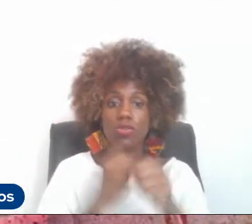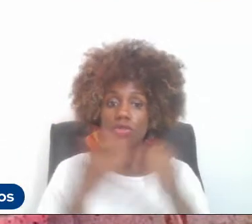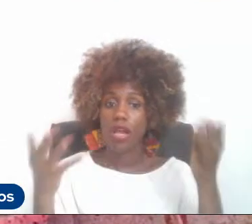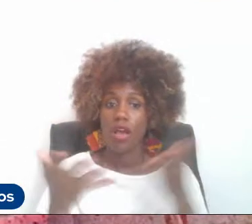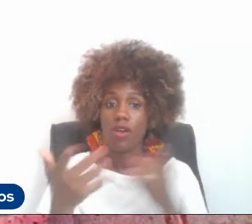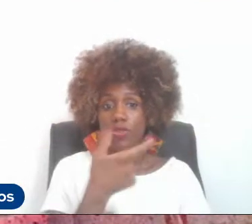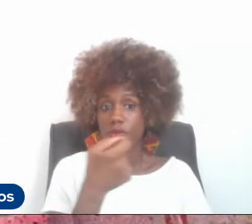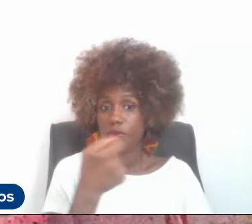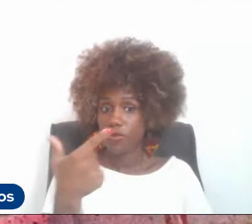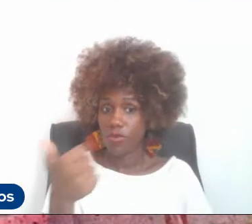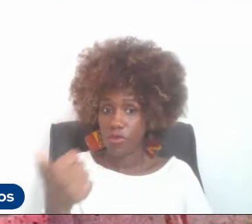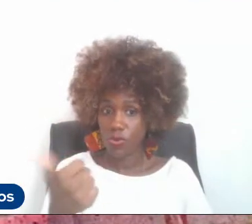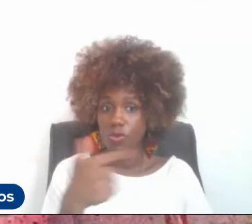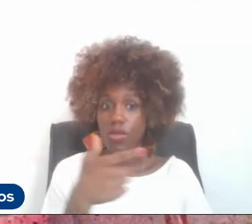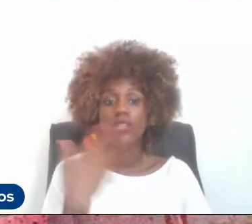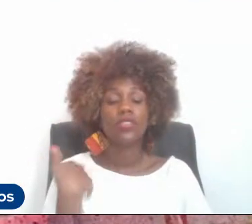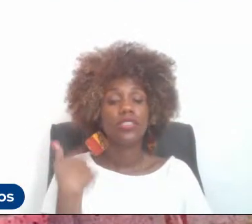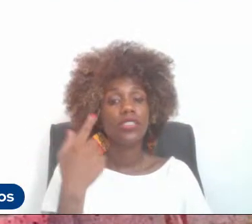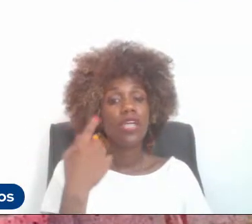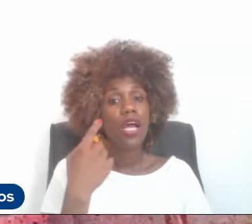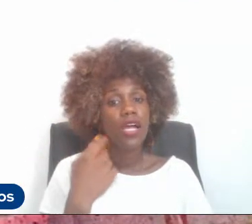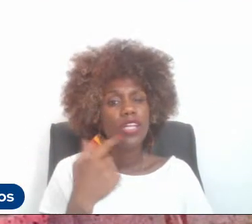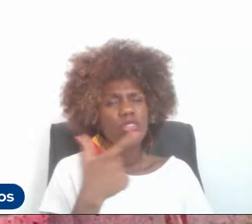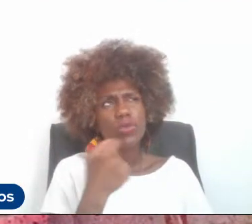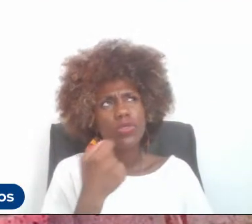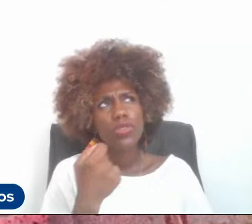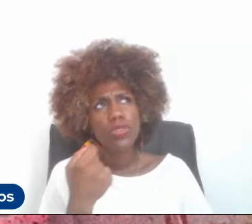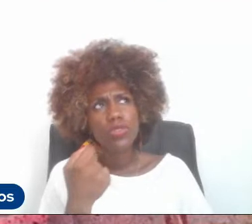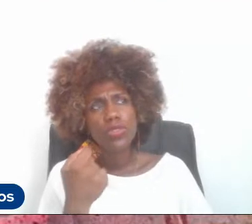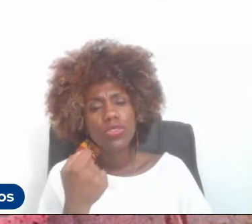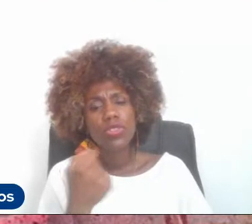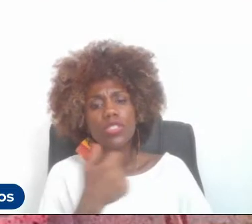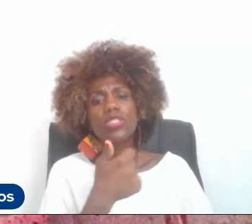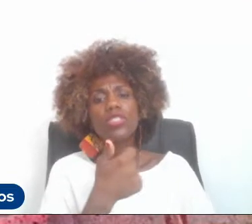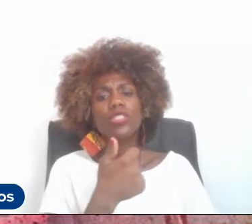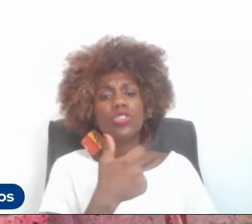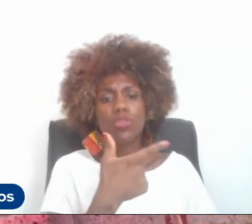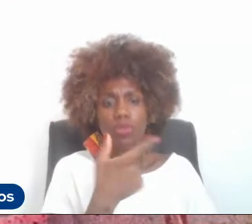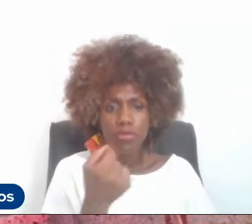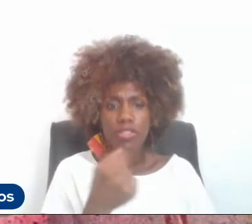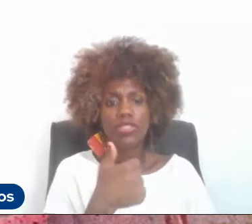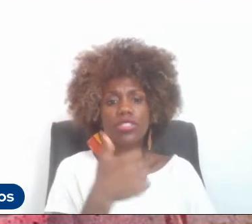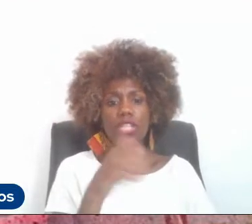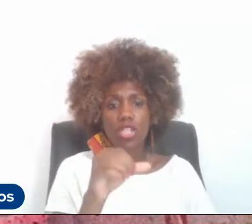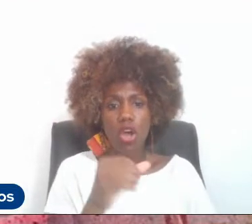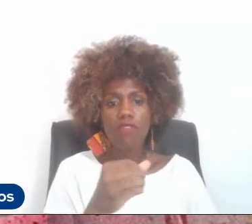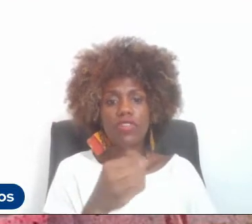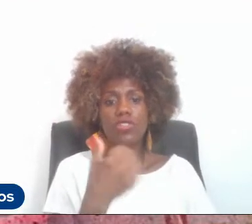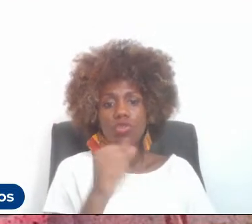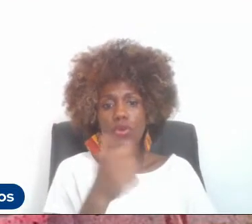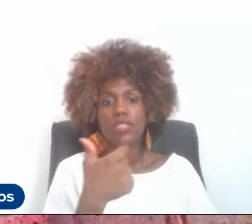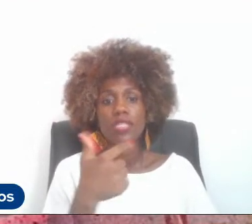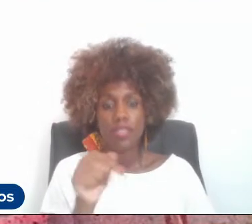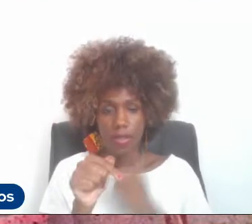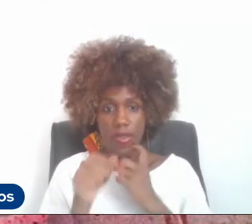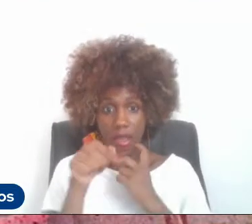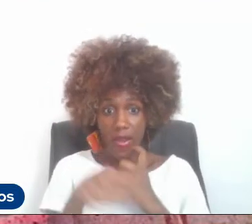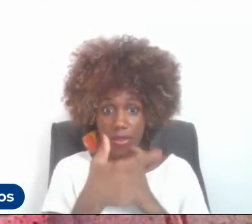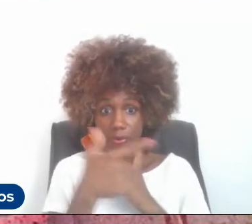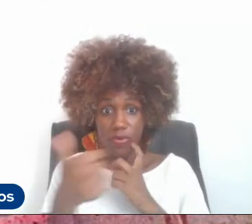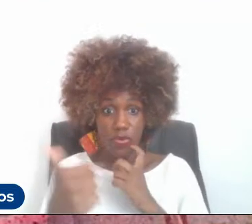2021, a gente está realizando em 2020, 2019, 2018 e 2017. E o que ocorreu